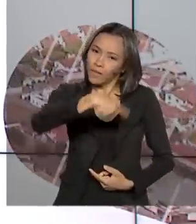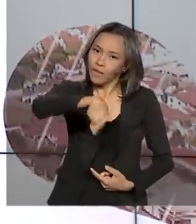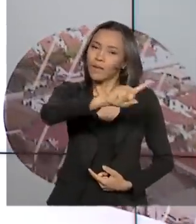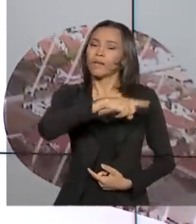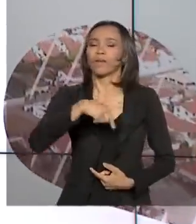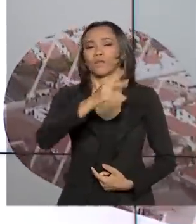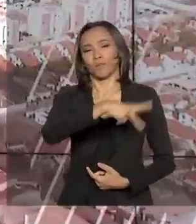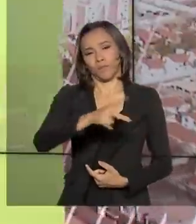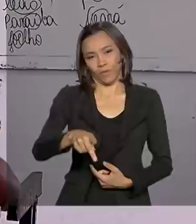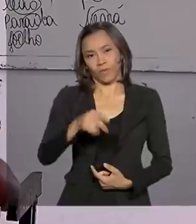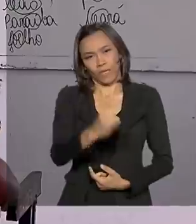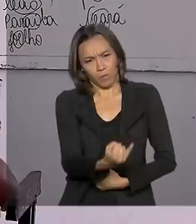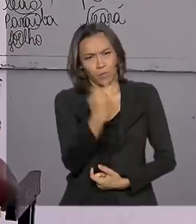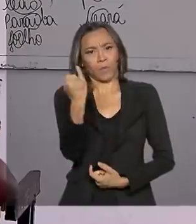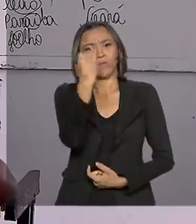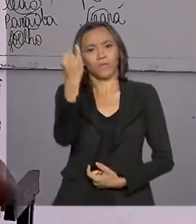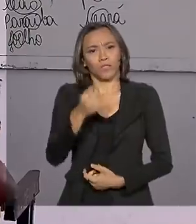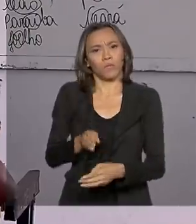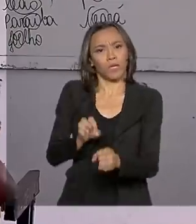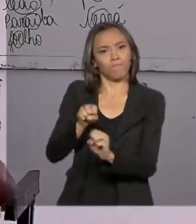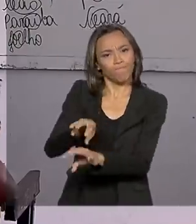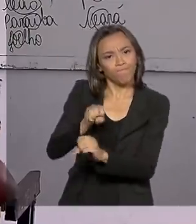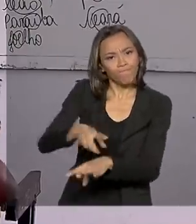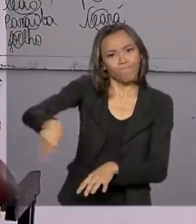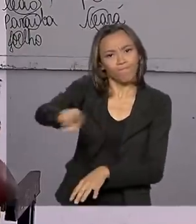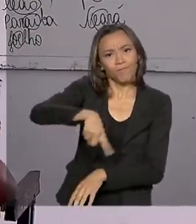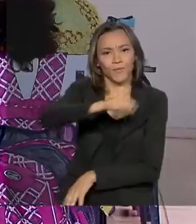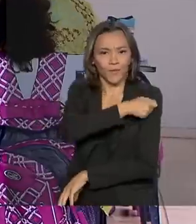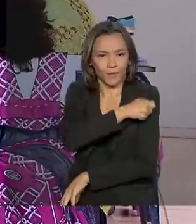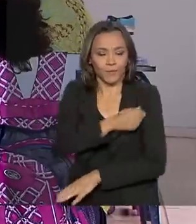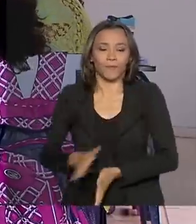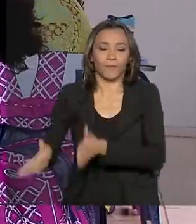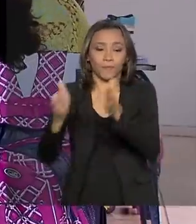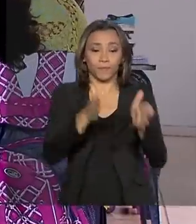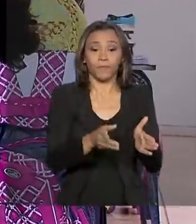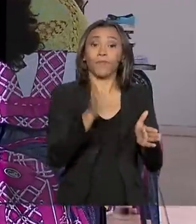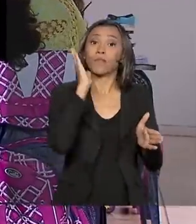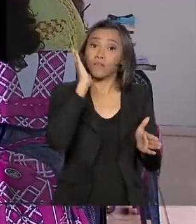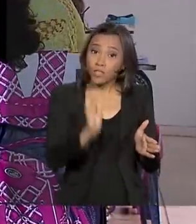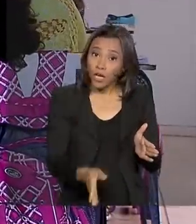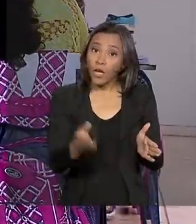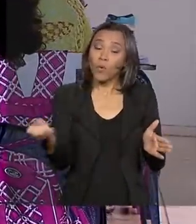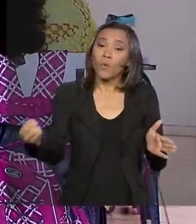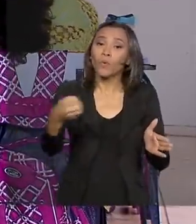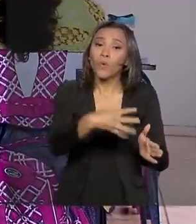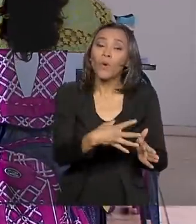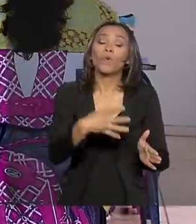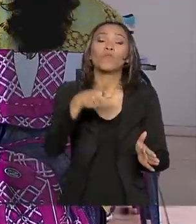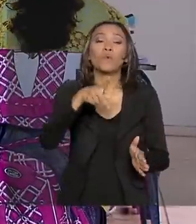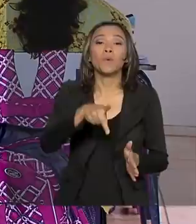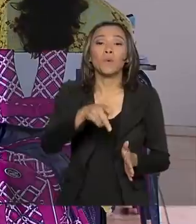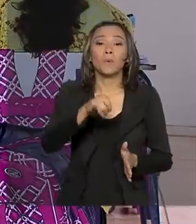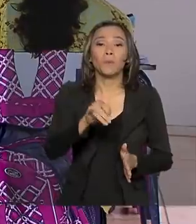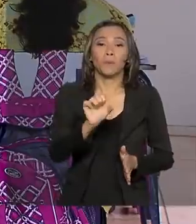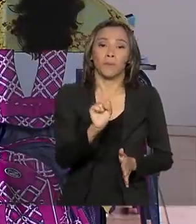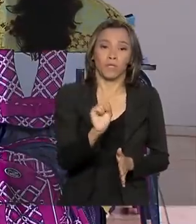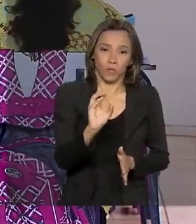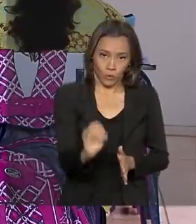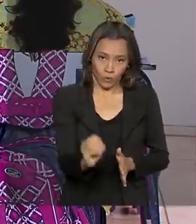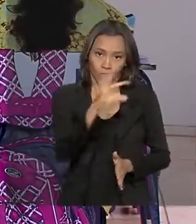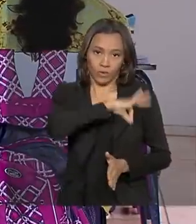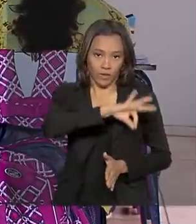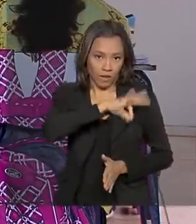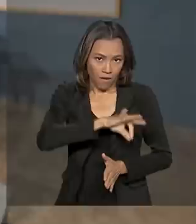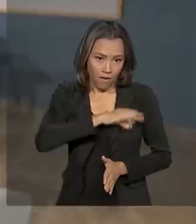dos alunos. Já está valendo. O novo piso salarial dos professores da rede pública da